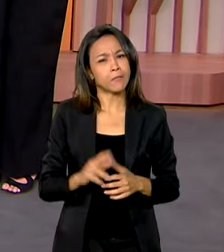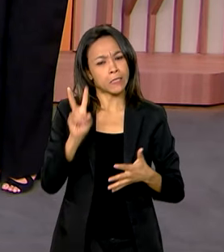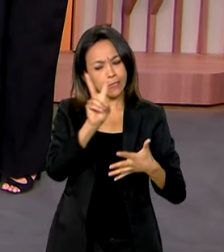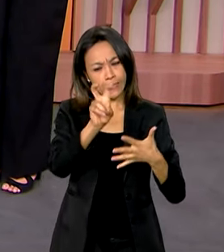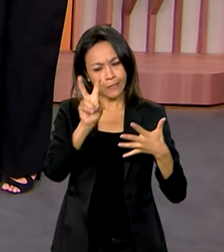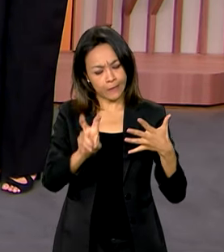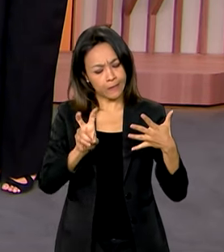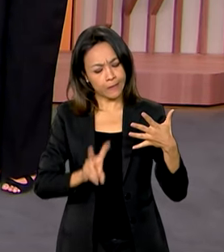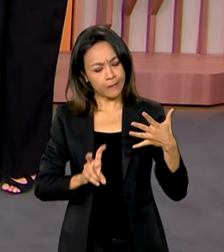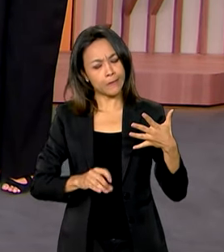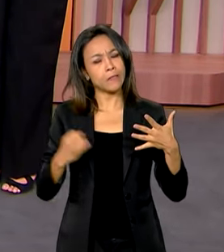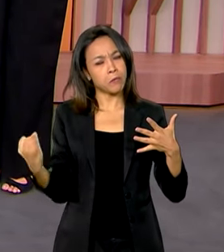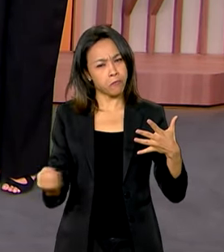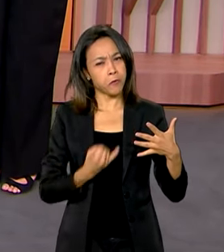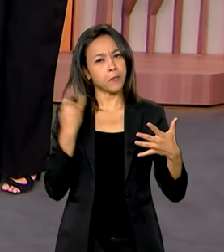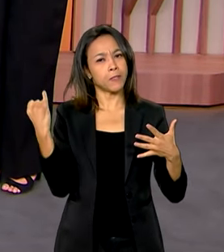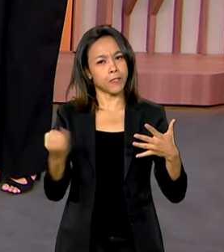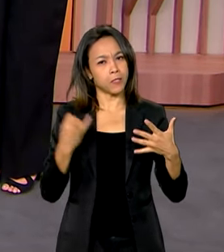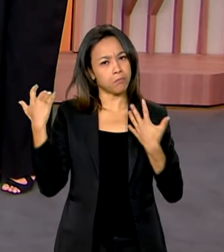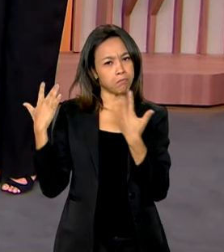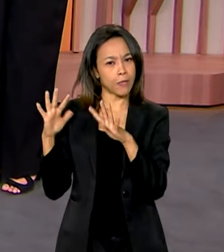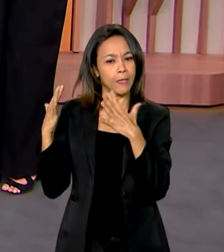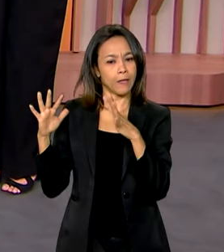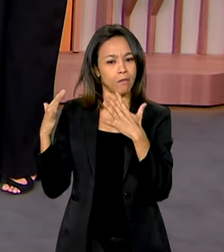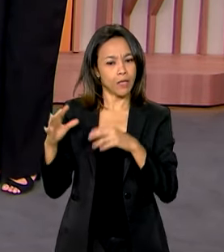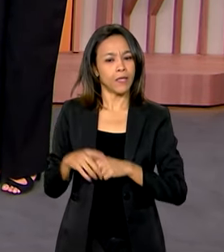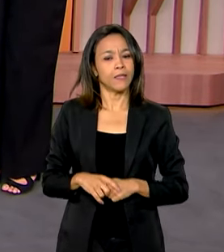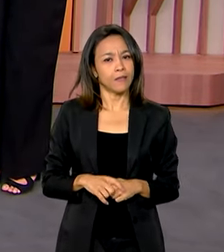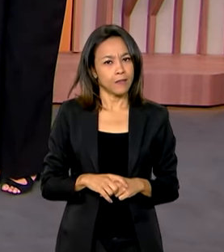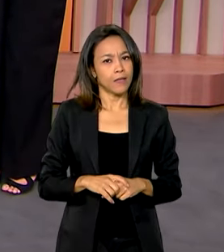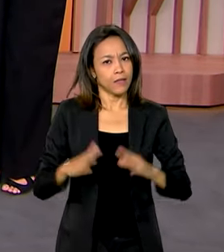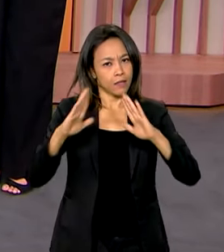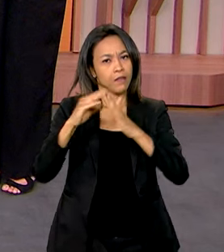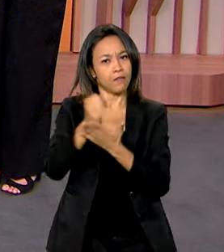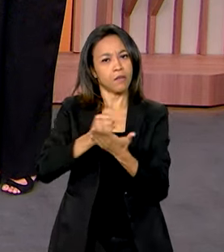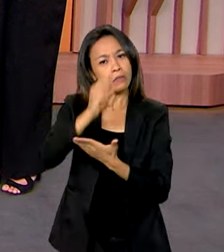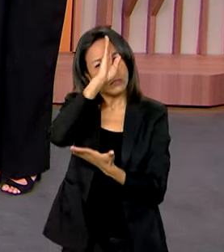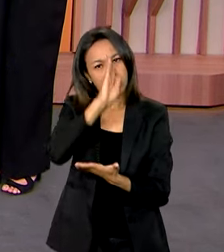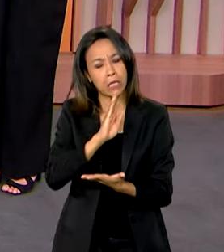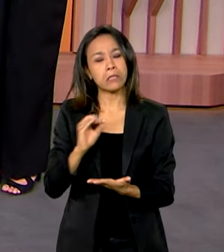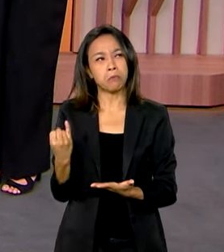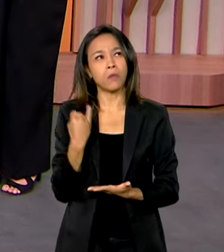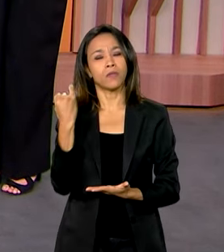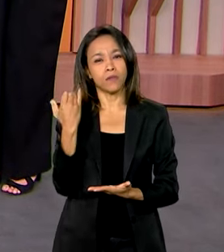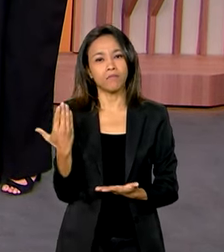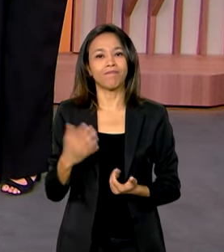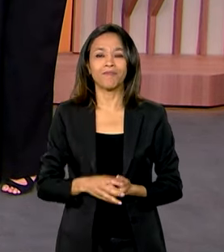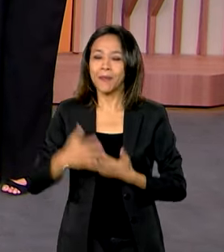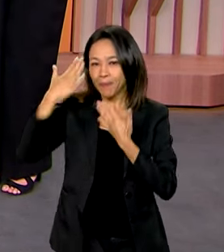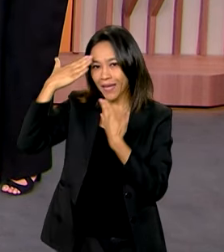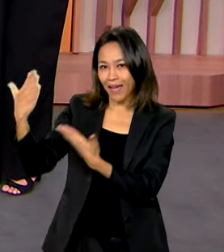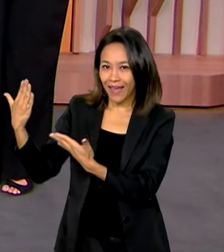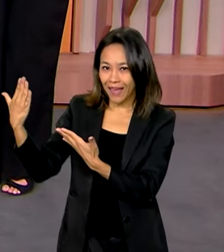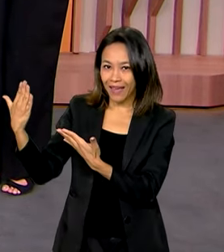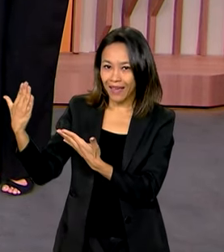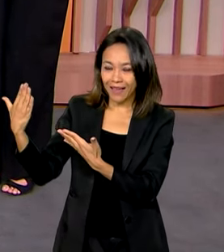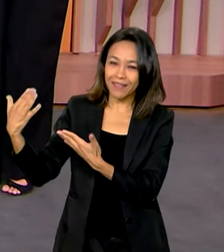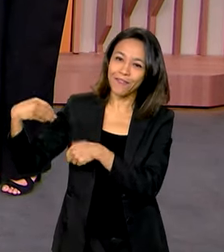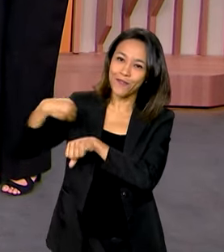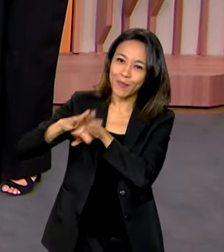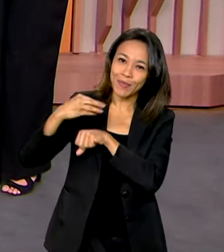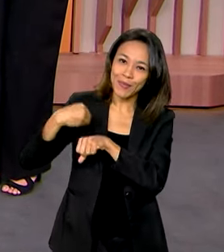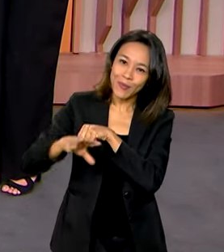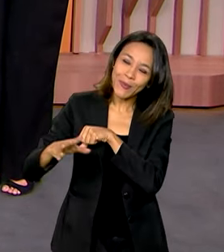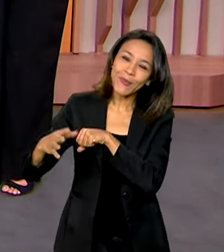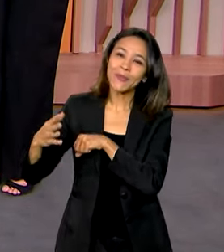Assuntos importantíssimos, farmácia popular, inclusive, está de parabéns, né? Bastante, né, Vanessa? Muito importante isso. Karine, obrigada pelas informações,